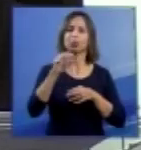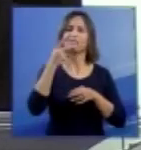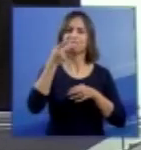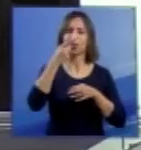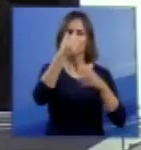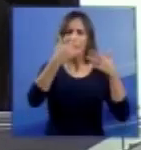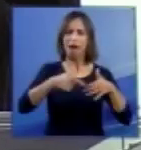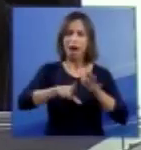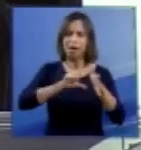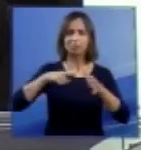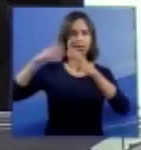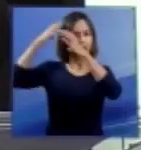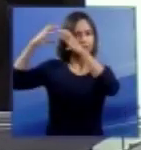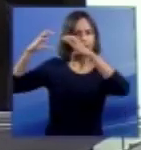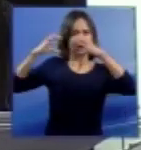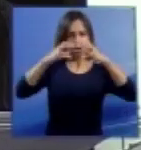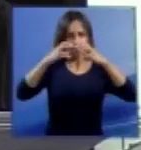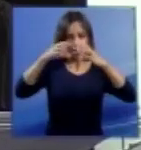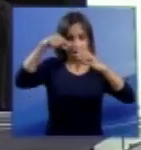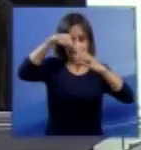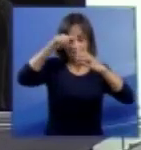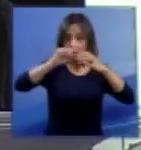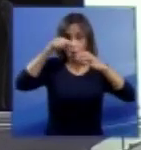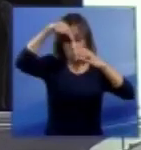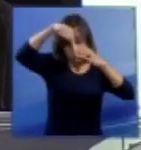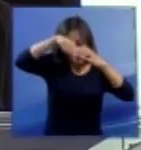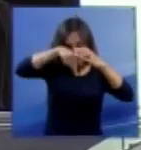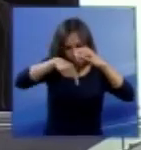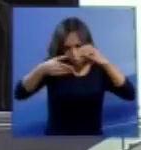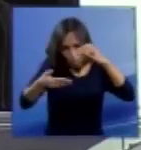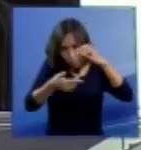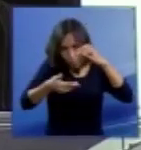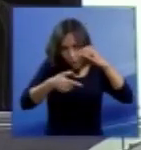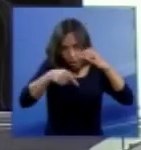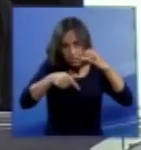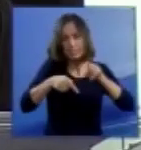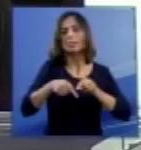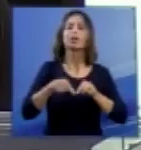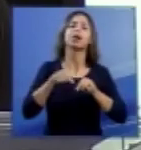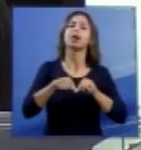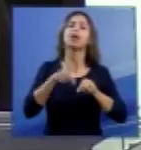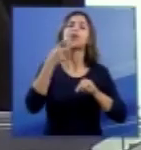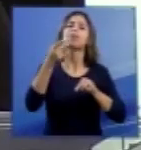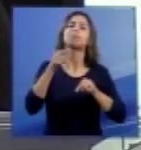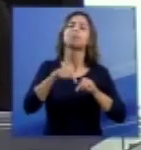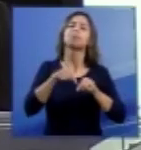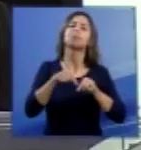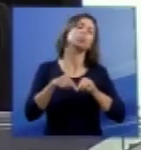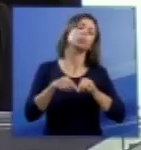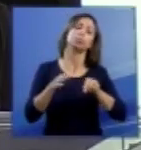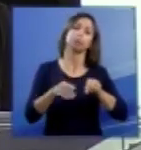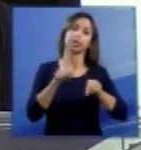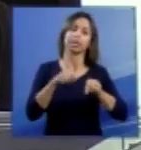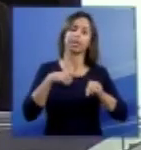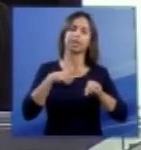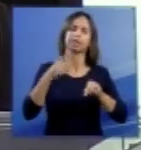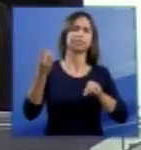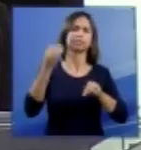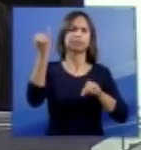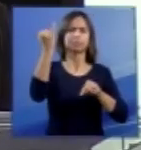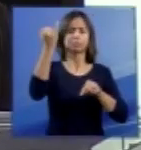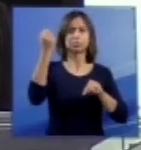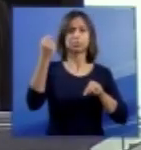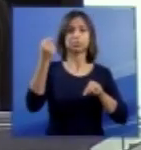Penfield, esse autor que eu já citei, em O Mistério da Mente, ele diz assim, o indispensável substrato da